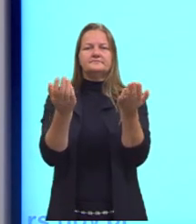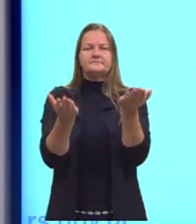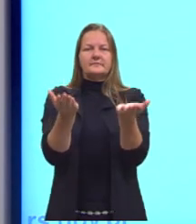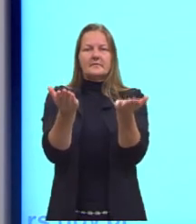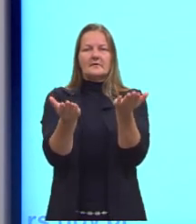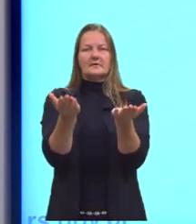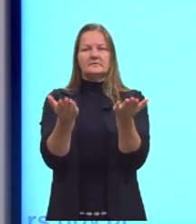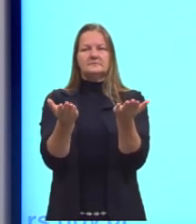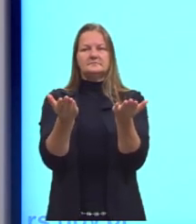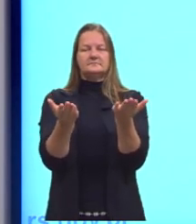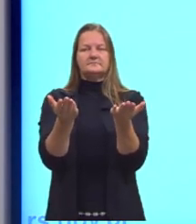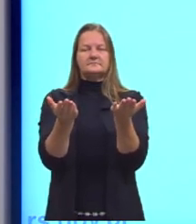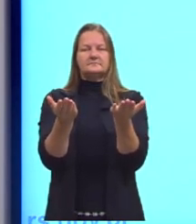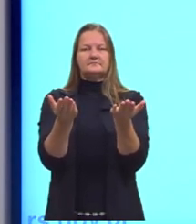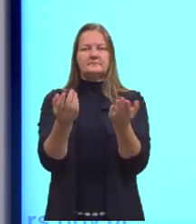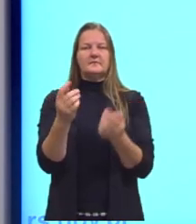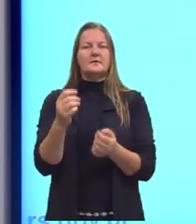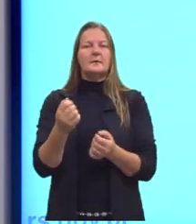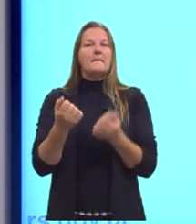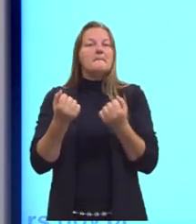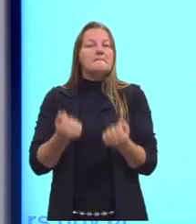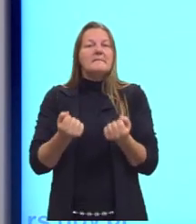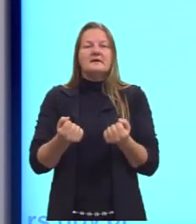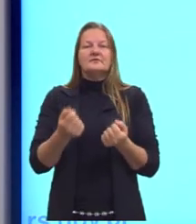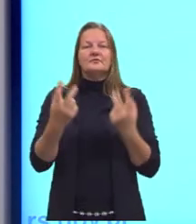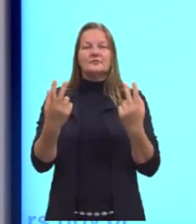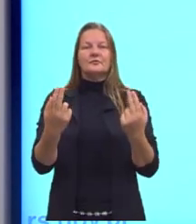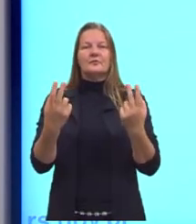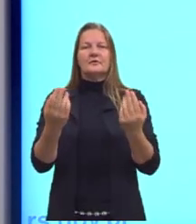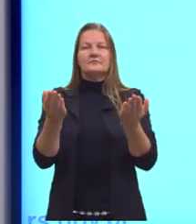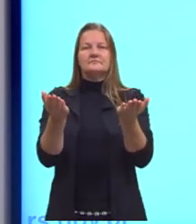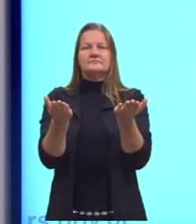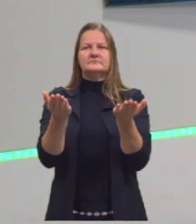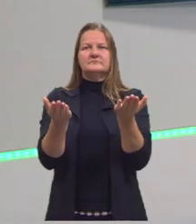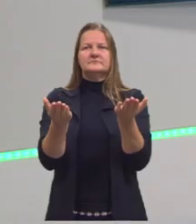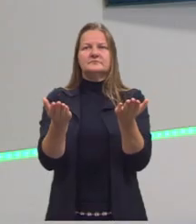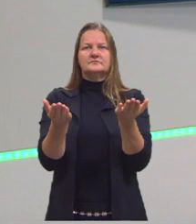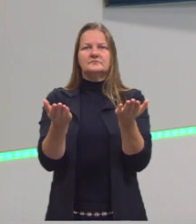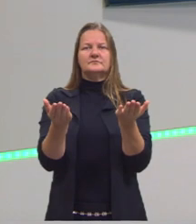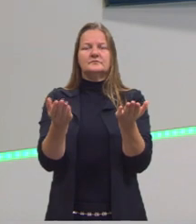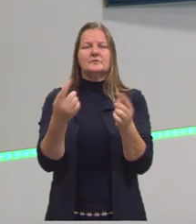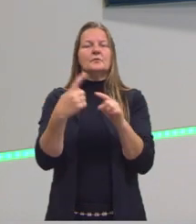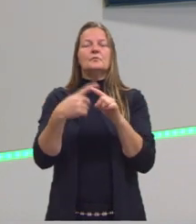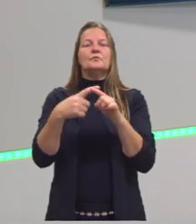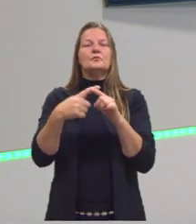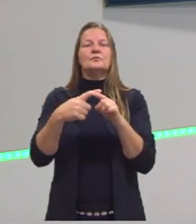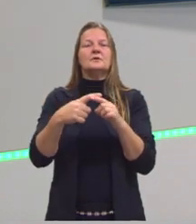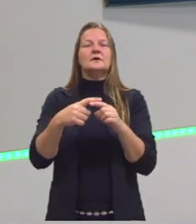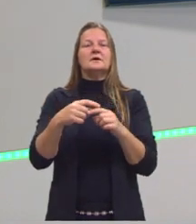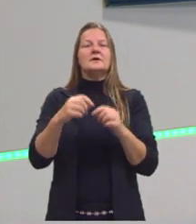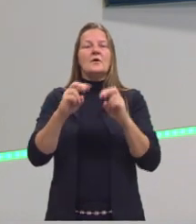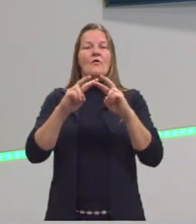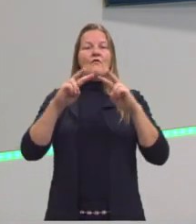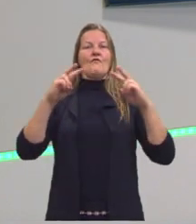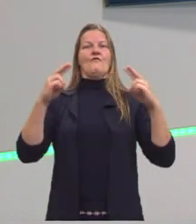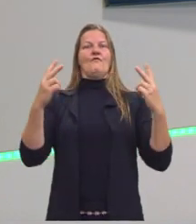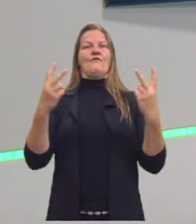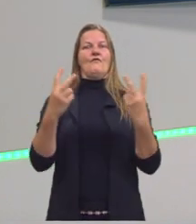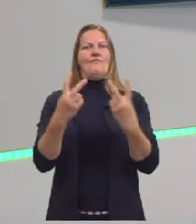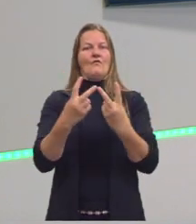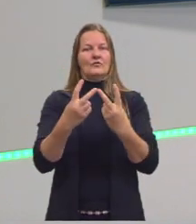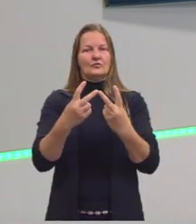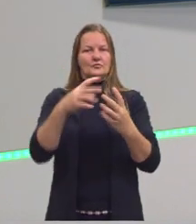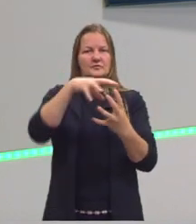mas, na verdade, a gente tem a mesma quantidade. O que está acontecendo de diferente aqui? Por que eu preciso de um volume maior de